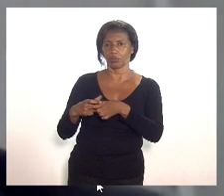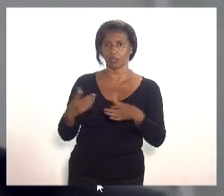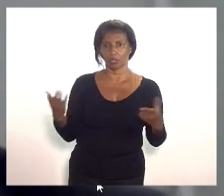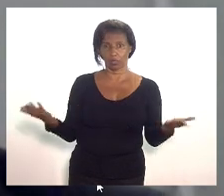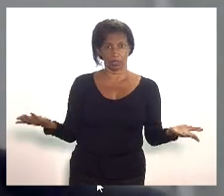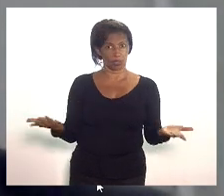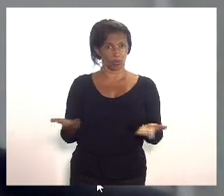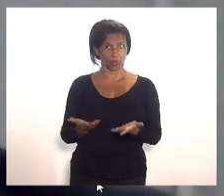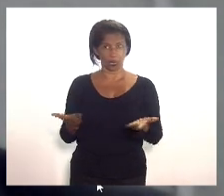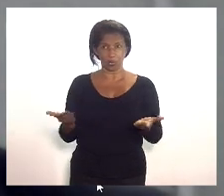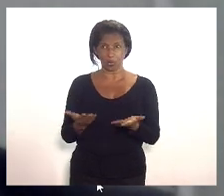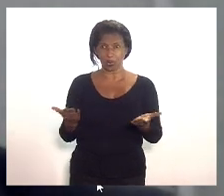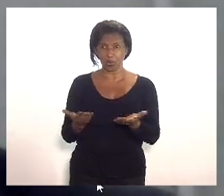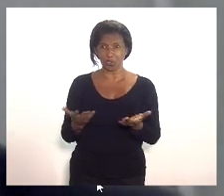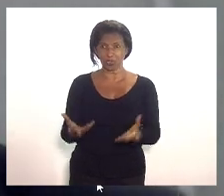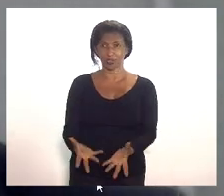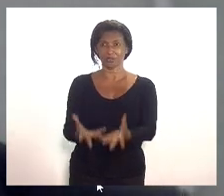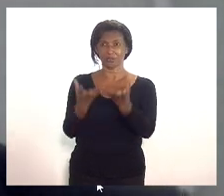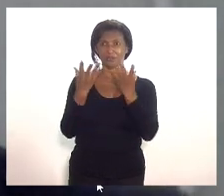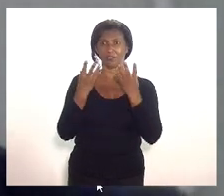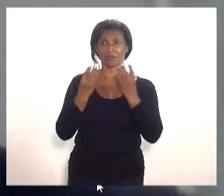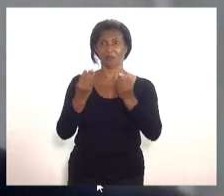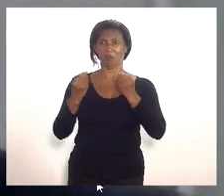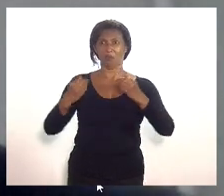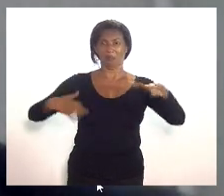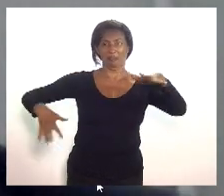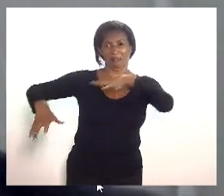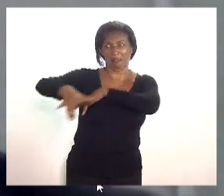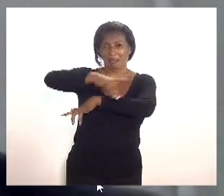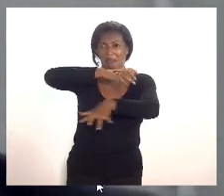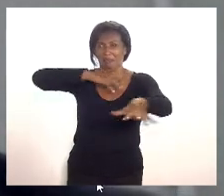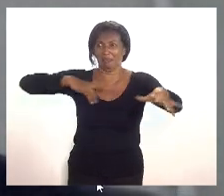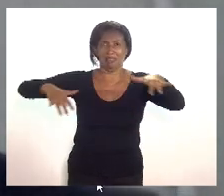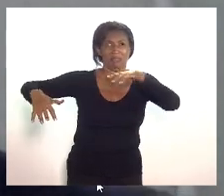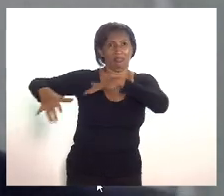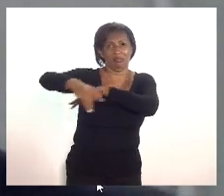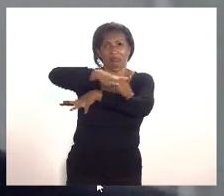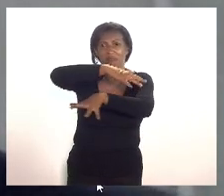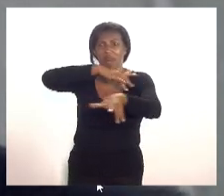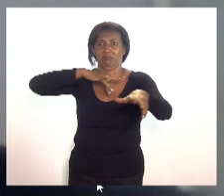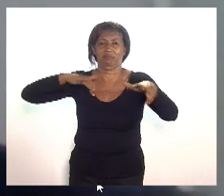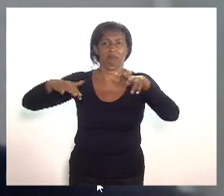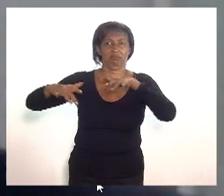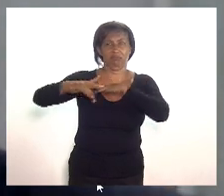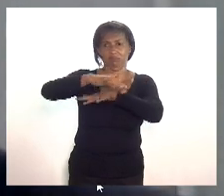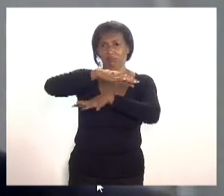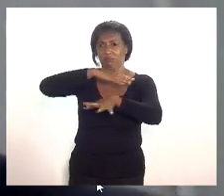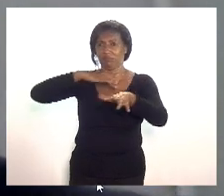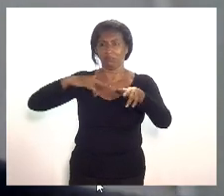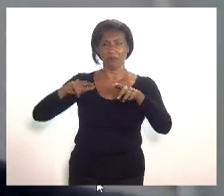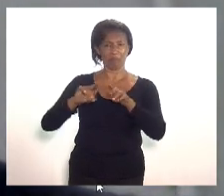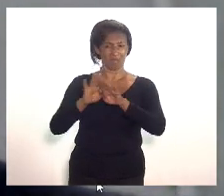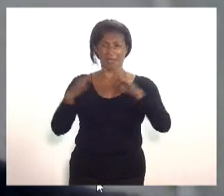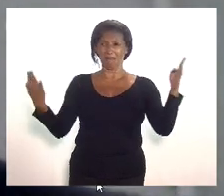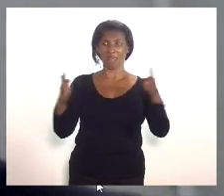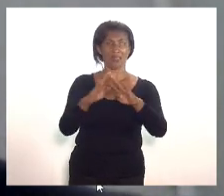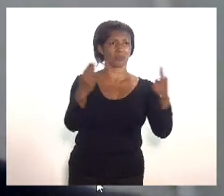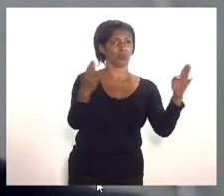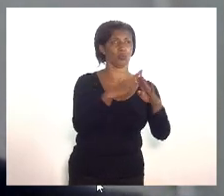é uma grande quantidade de pessoas que estão circulando porque o seu entorno está completamente aberto